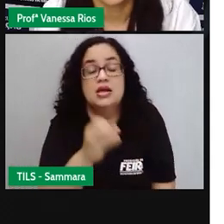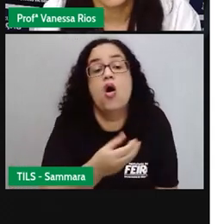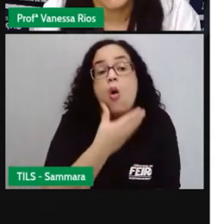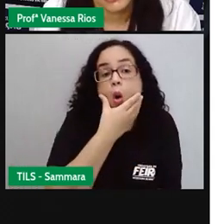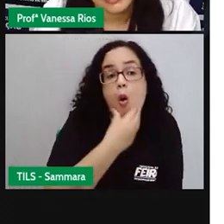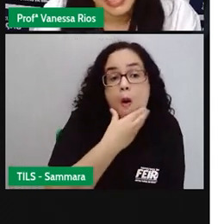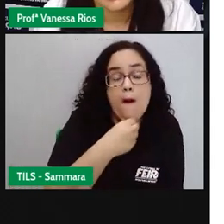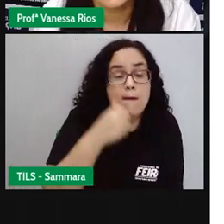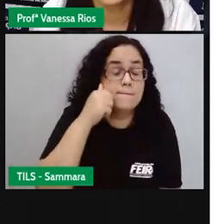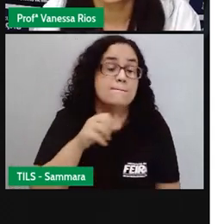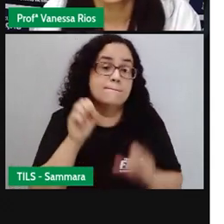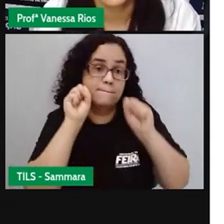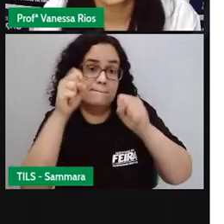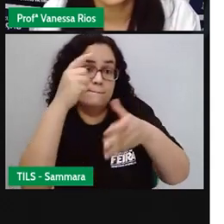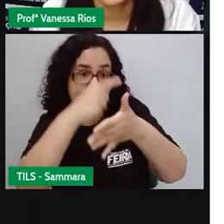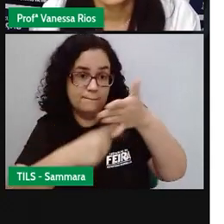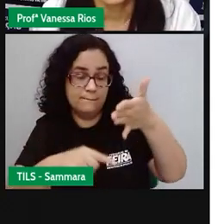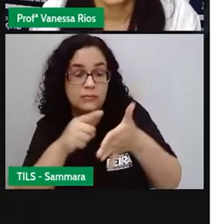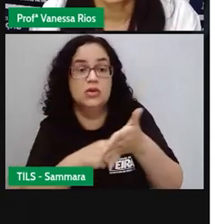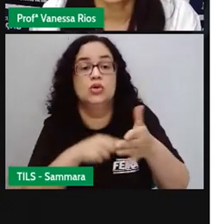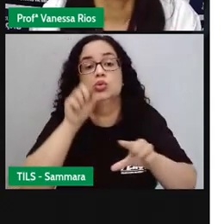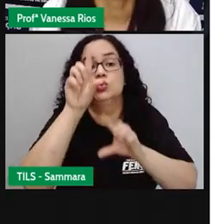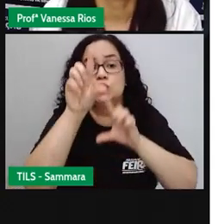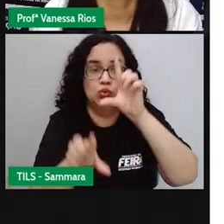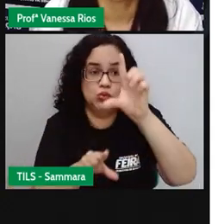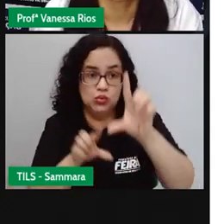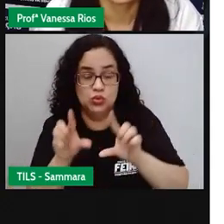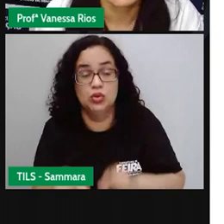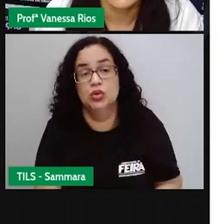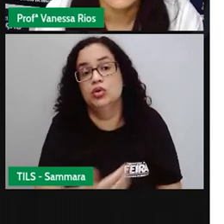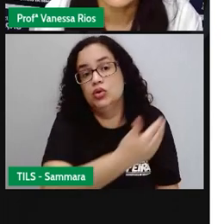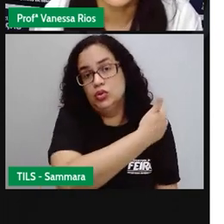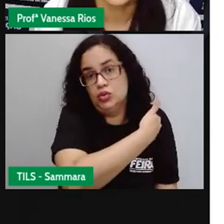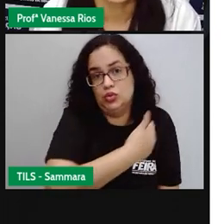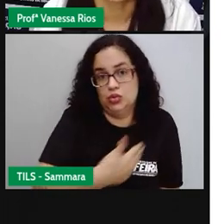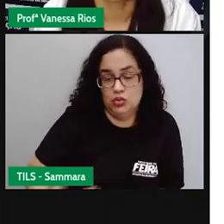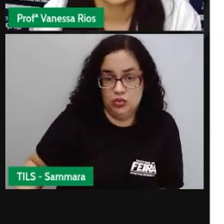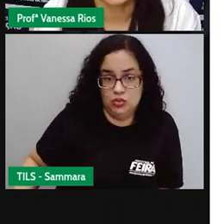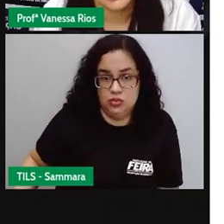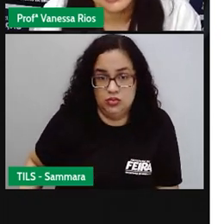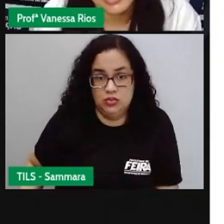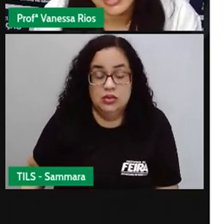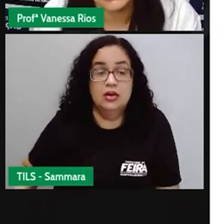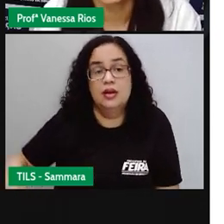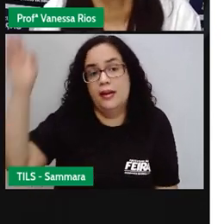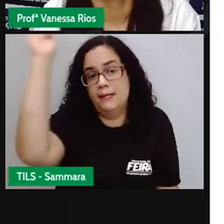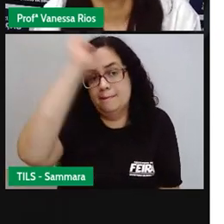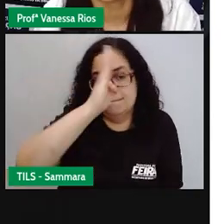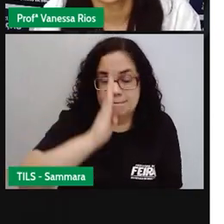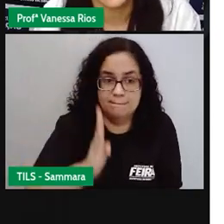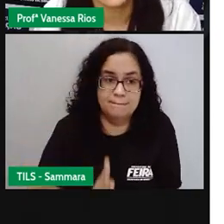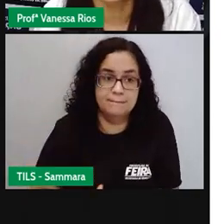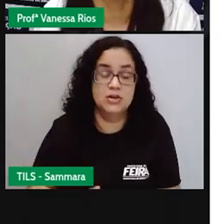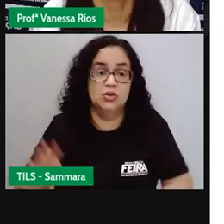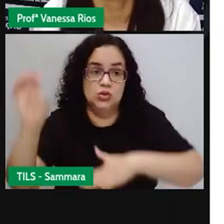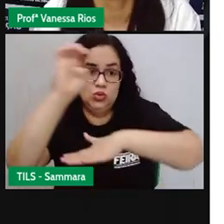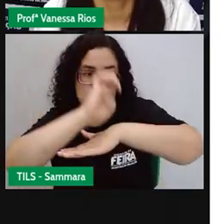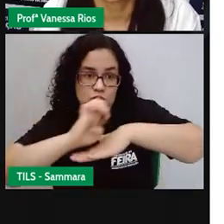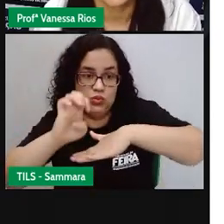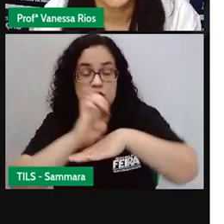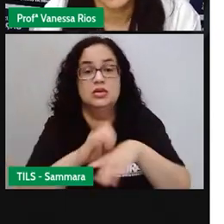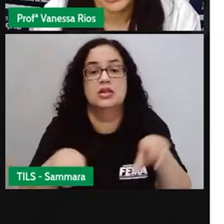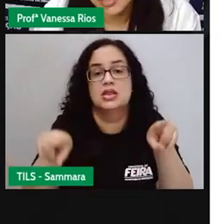podem votar e escolher aí os seus governantes, seja ele para o Brasil, para o Estado,